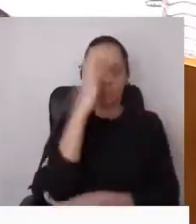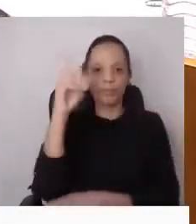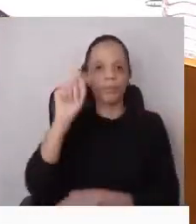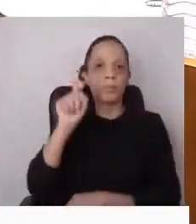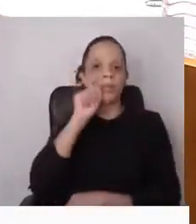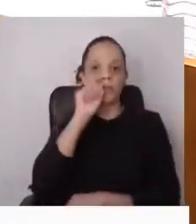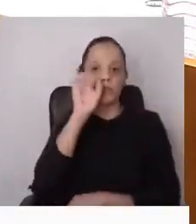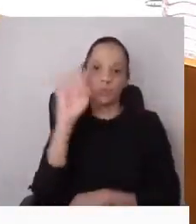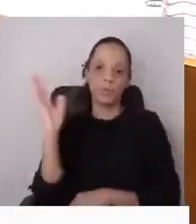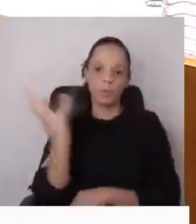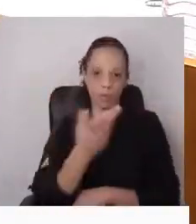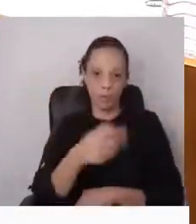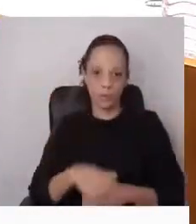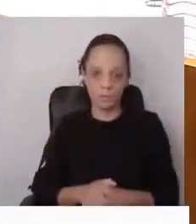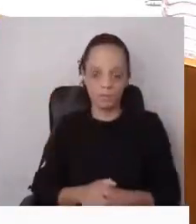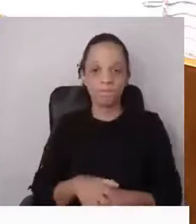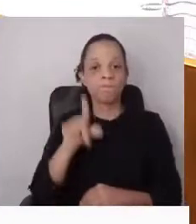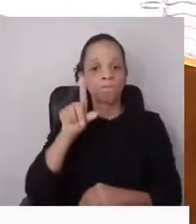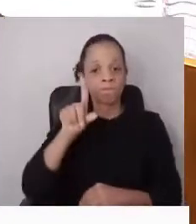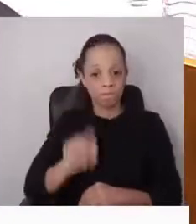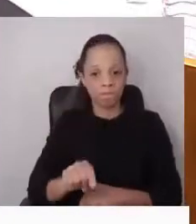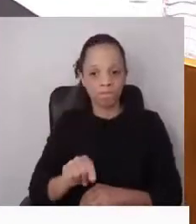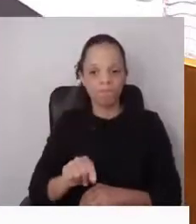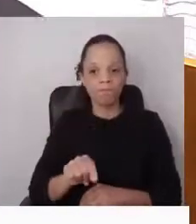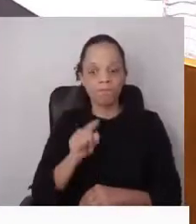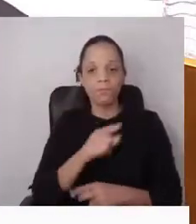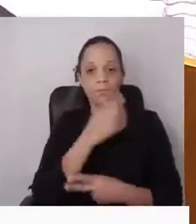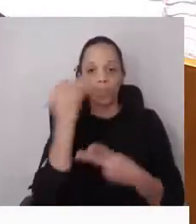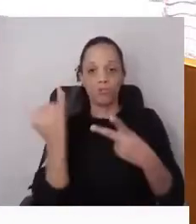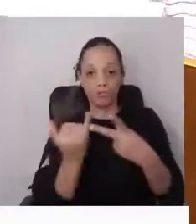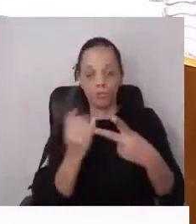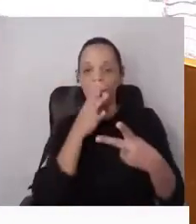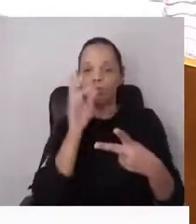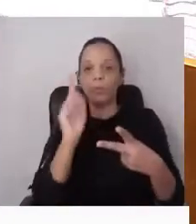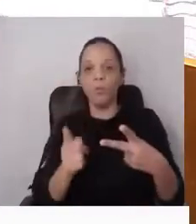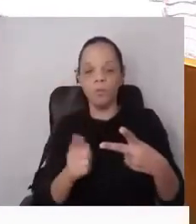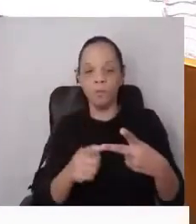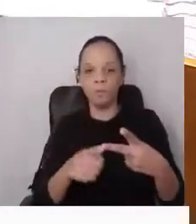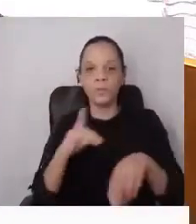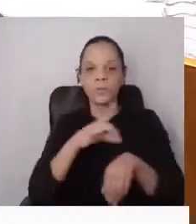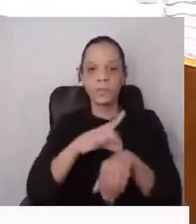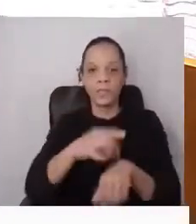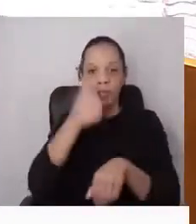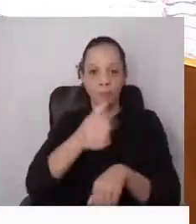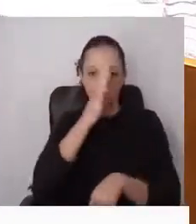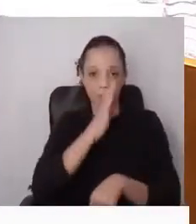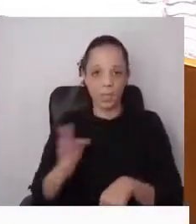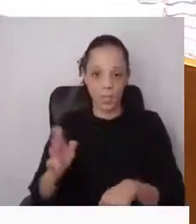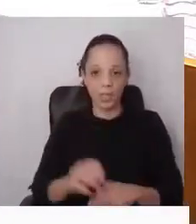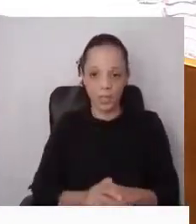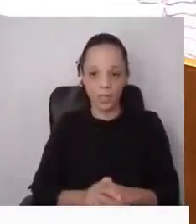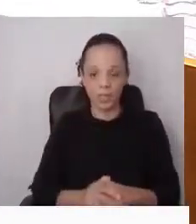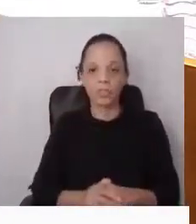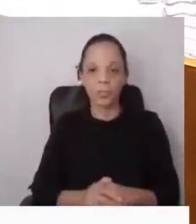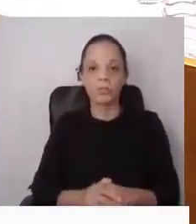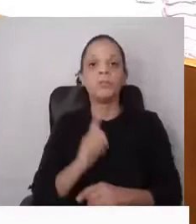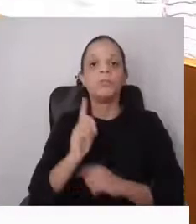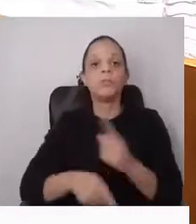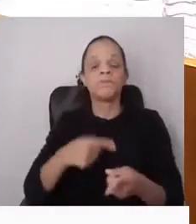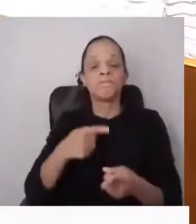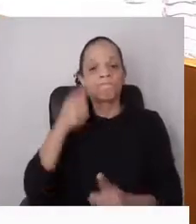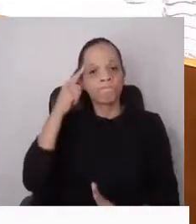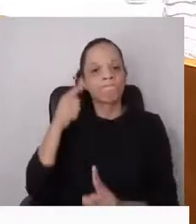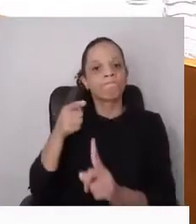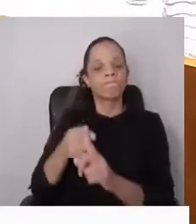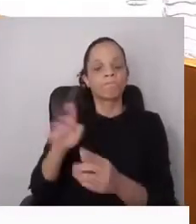e no seu ponto 2 refere o seguinte, o Guia de Boas Práticas constitui uma referência para a